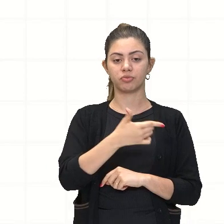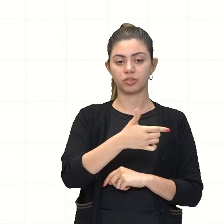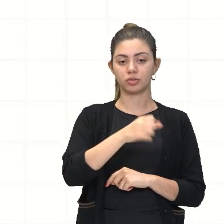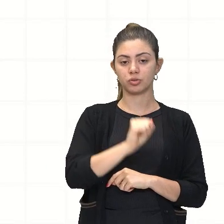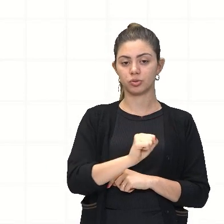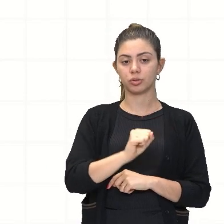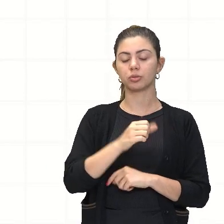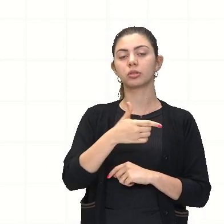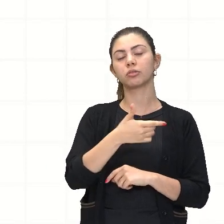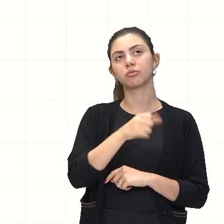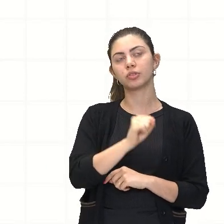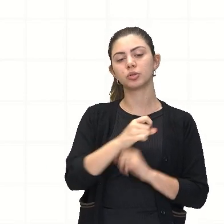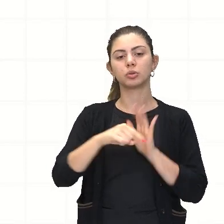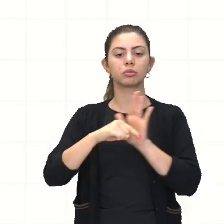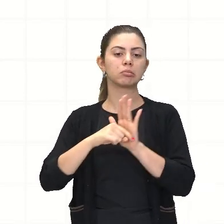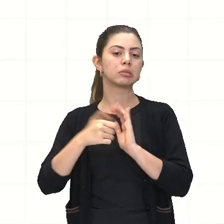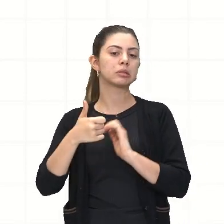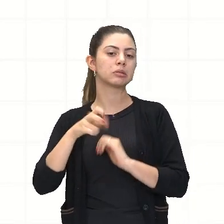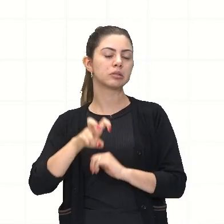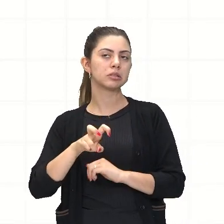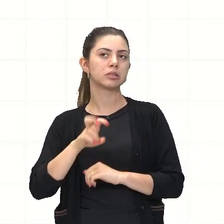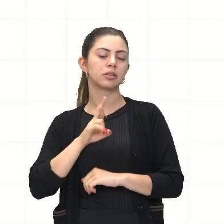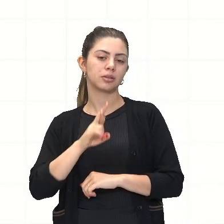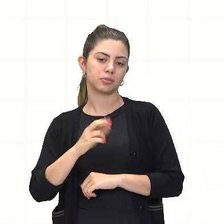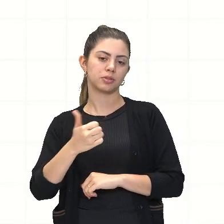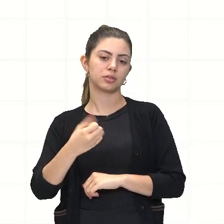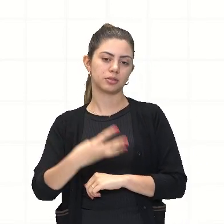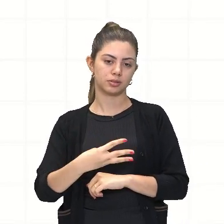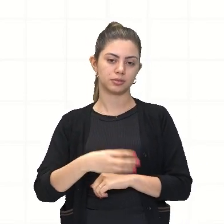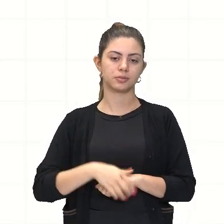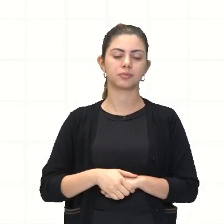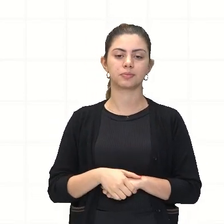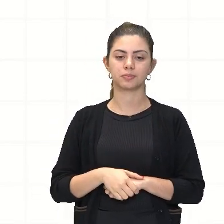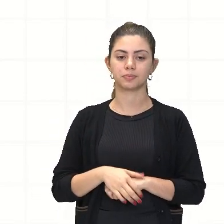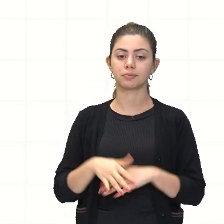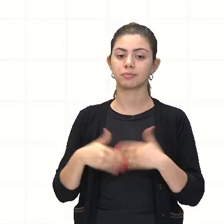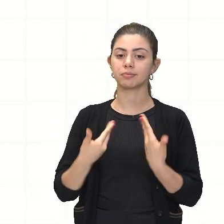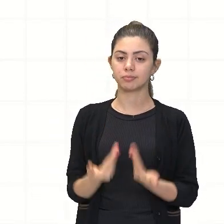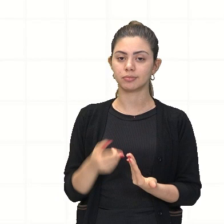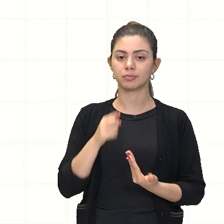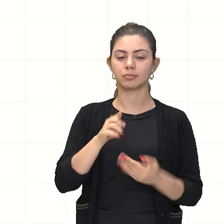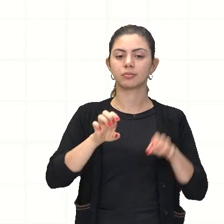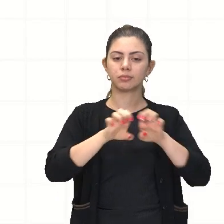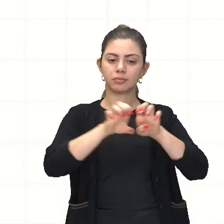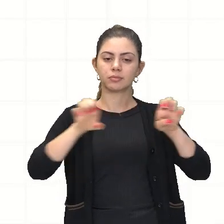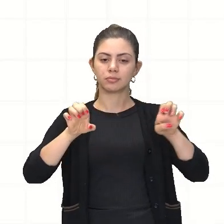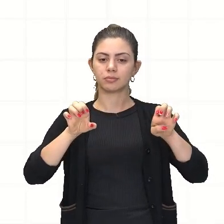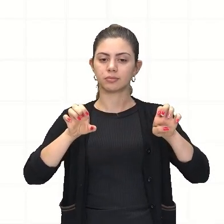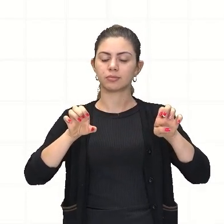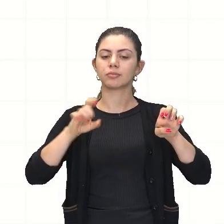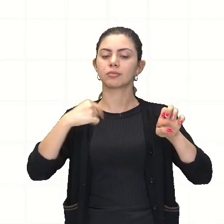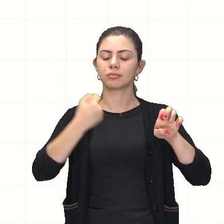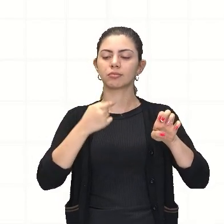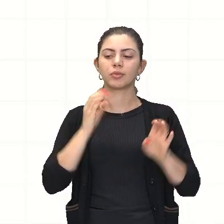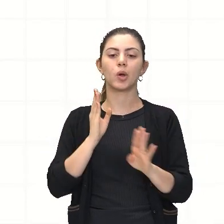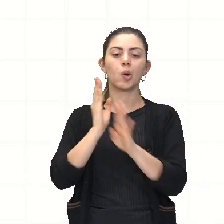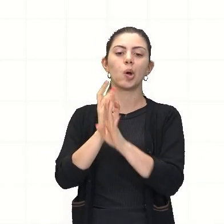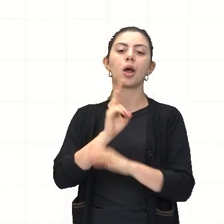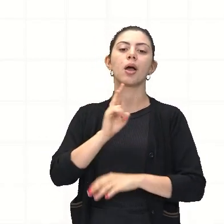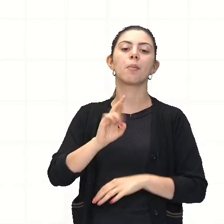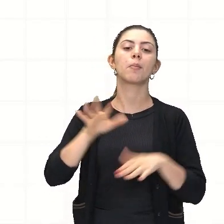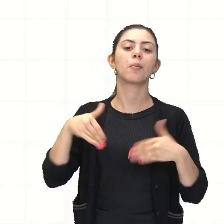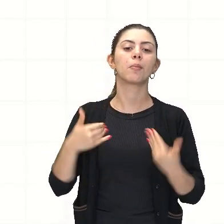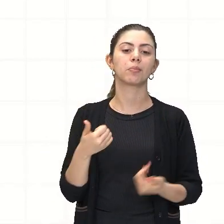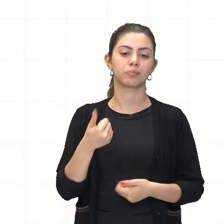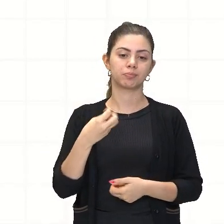E 28 menos 15, 13. Portanto, olha. O valor dessa expressão aí que era